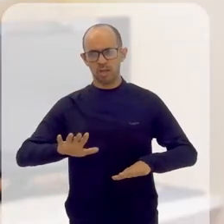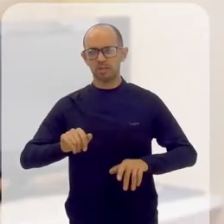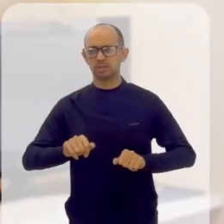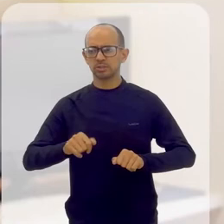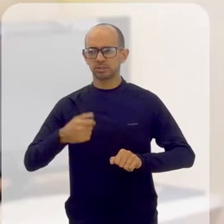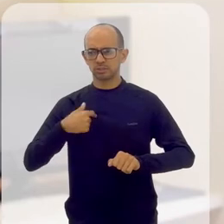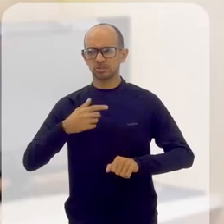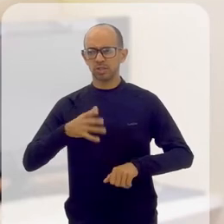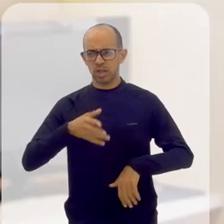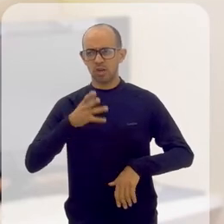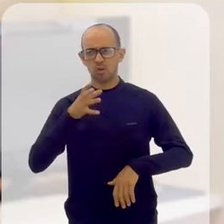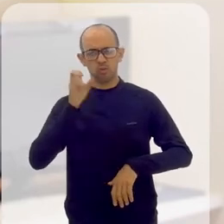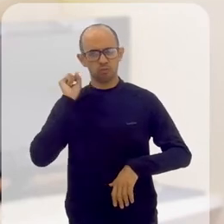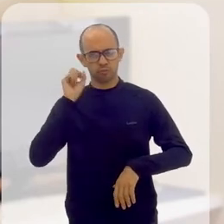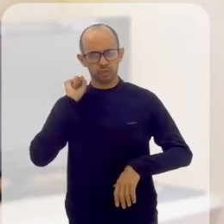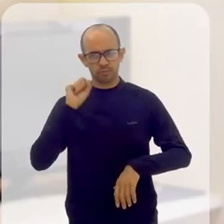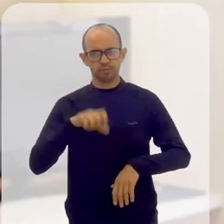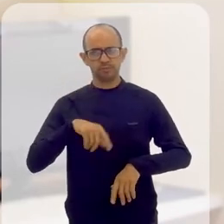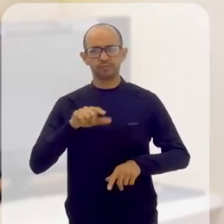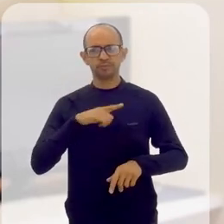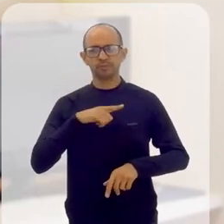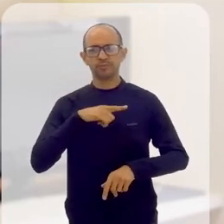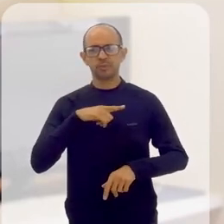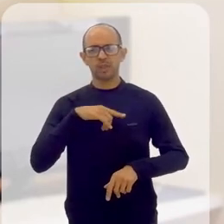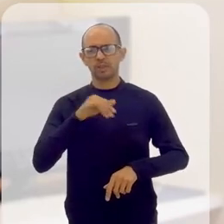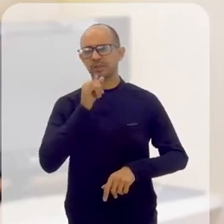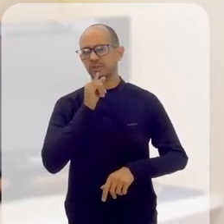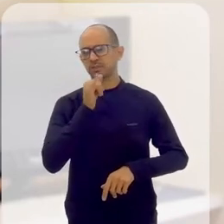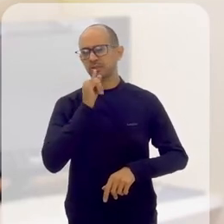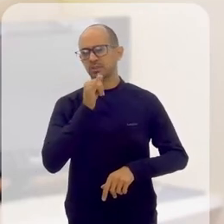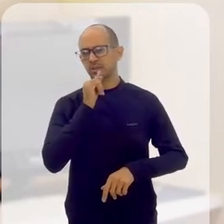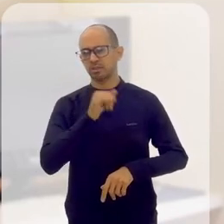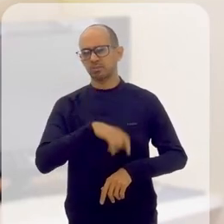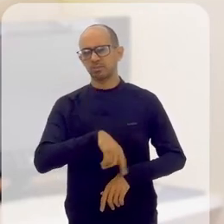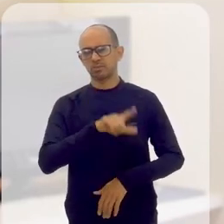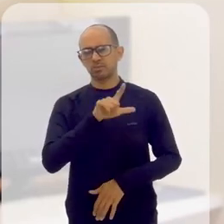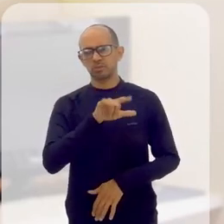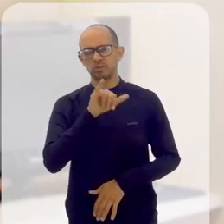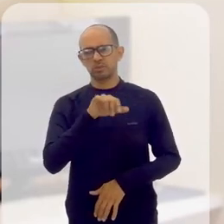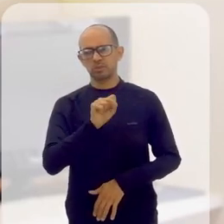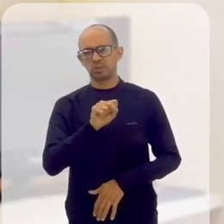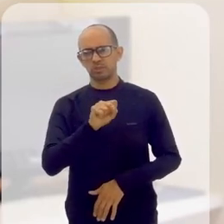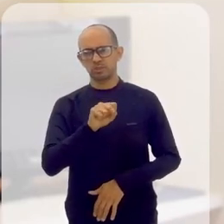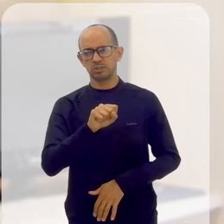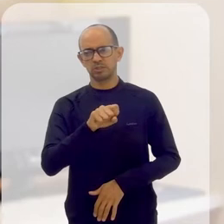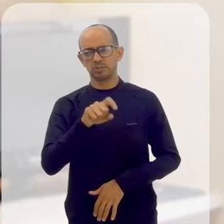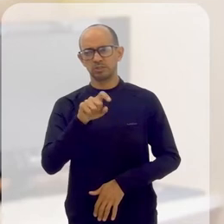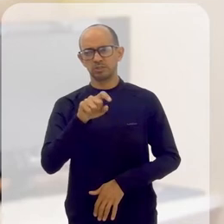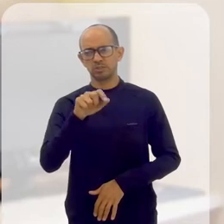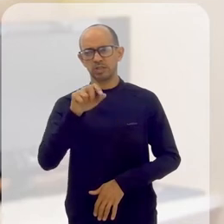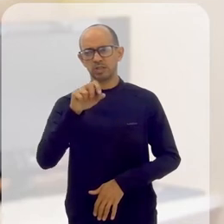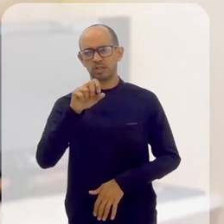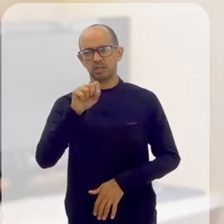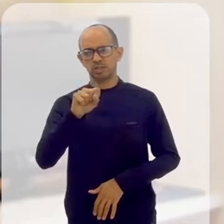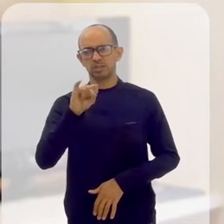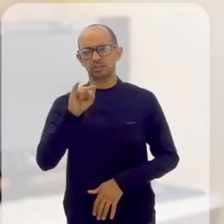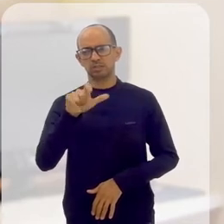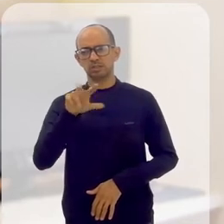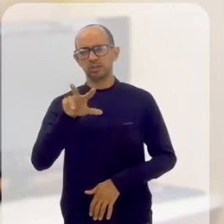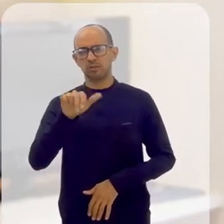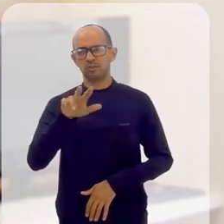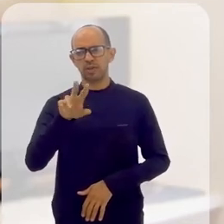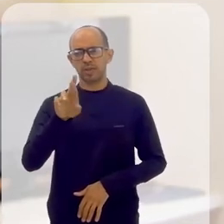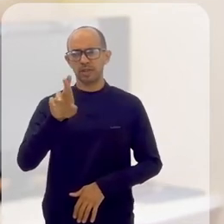isso. E a gente tem aí alguns exemplos, né, Nise da Silveira, enfim, alguns